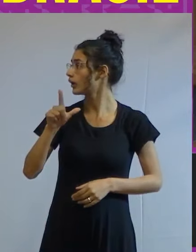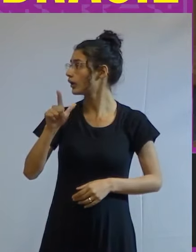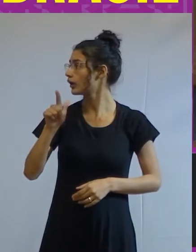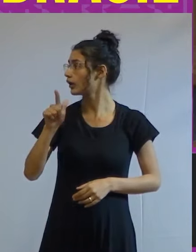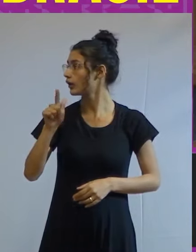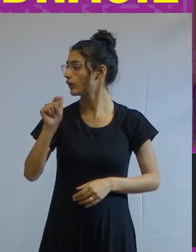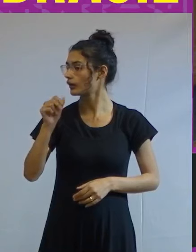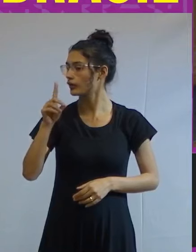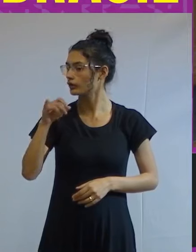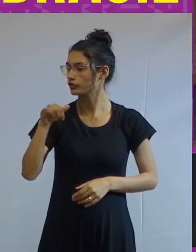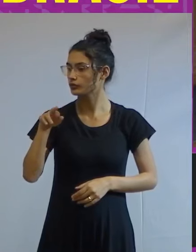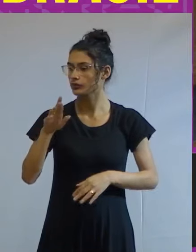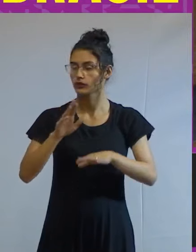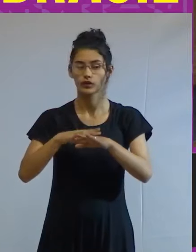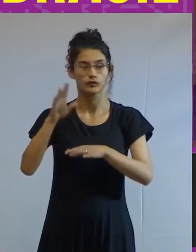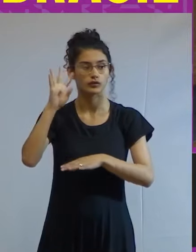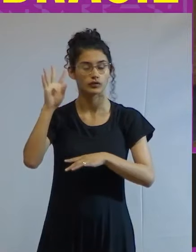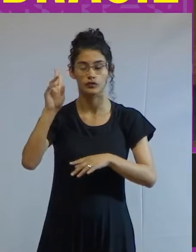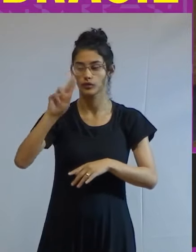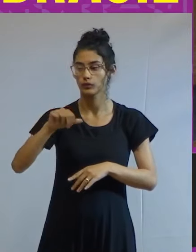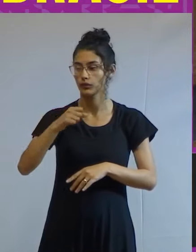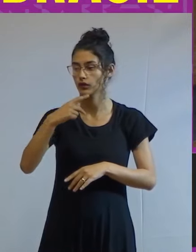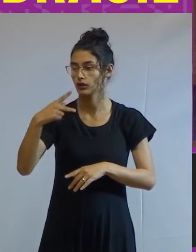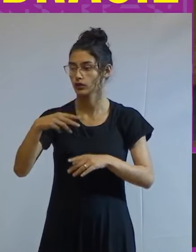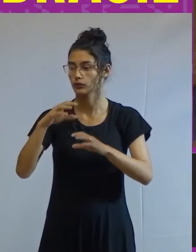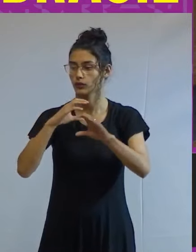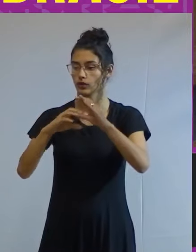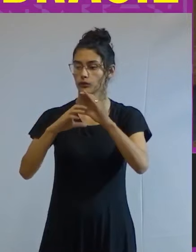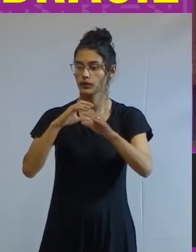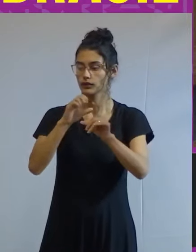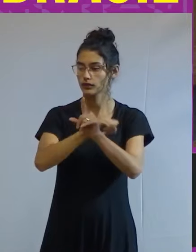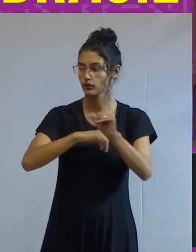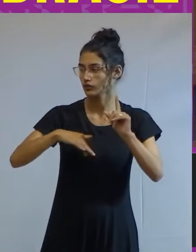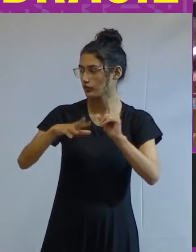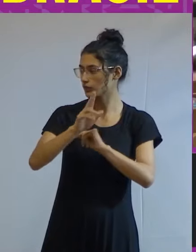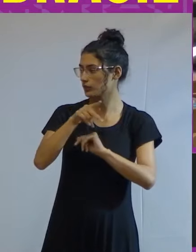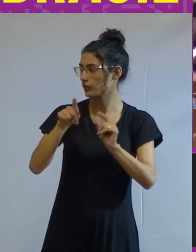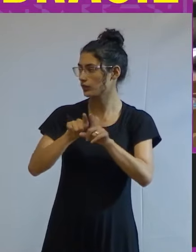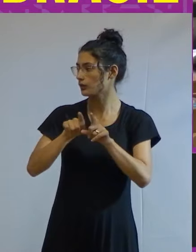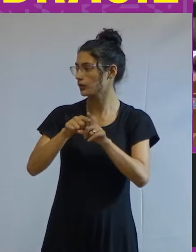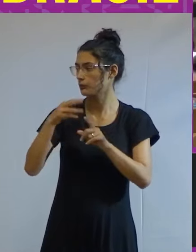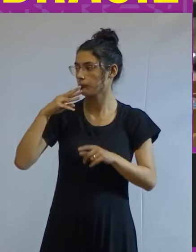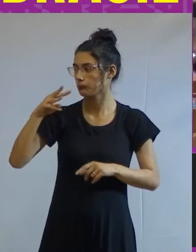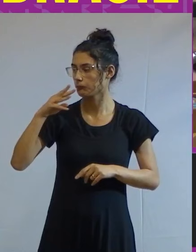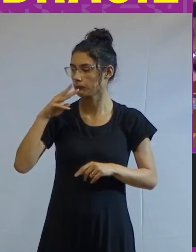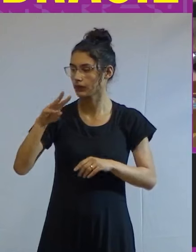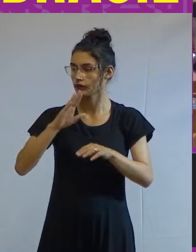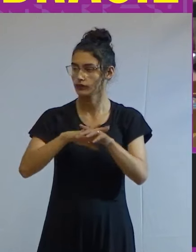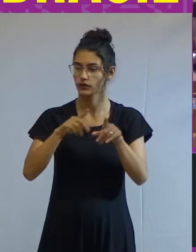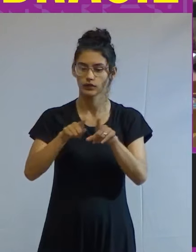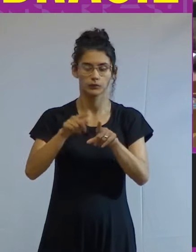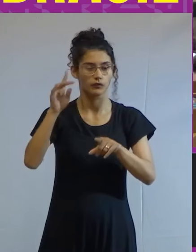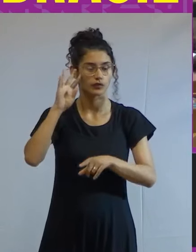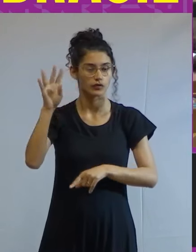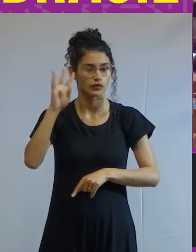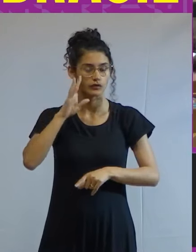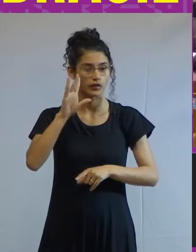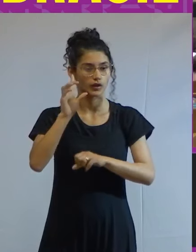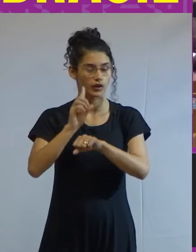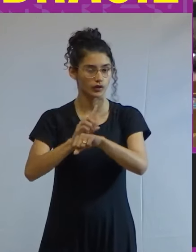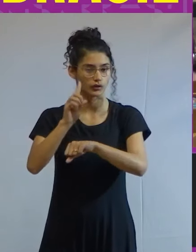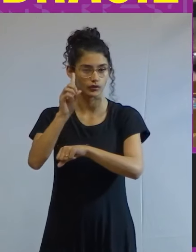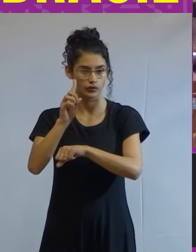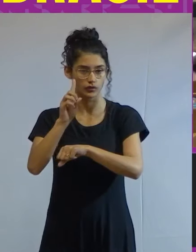é graduado em filosofia pela USP, Comunicação Social pela Escola Superior de Propaganda e Marketing, com mestrado em filosofia e doutorado